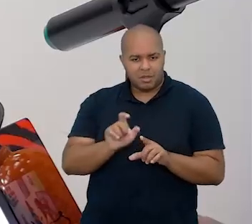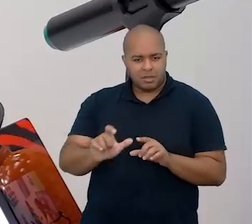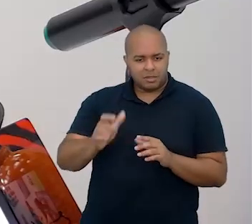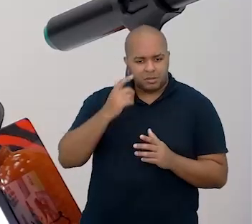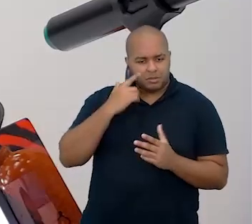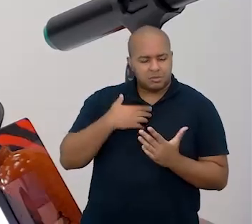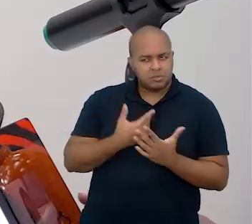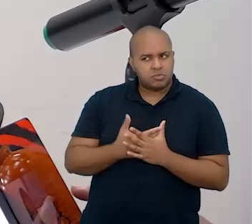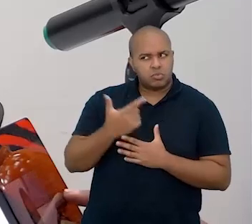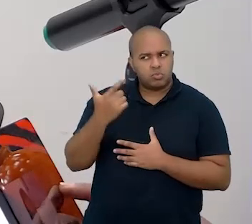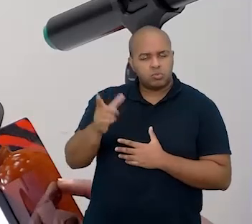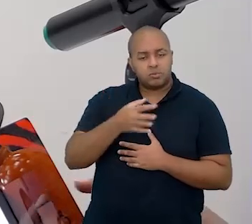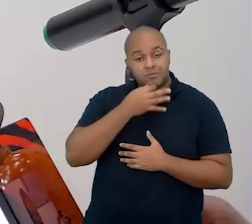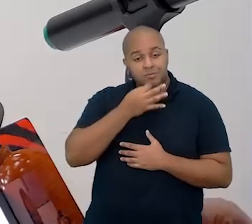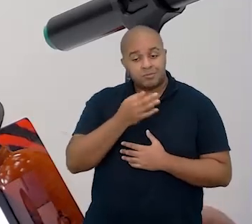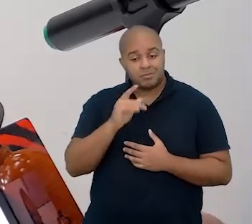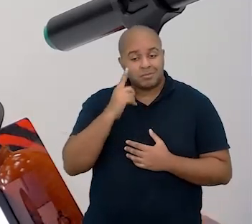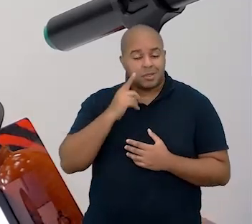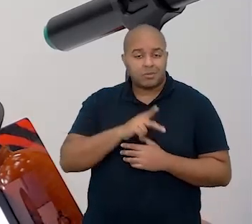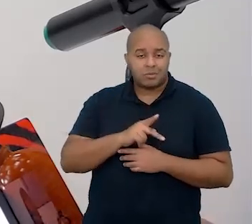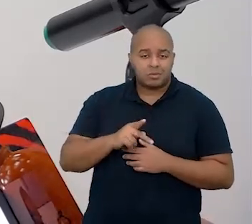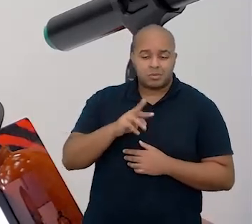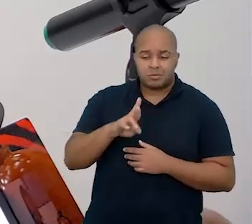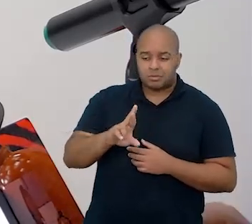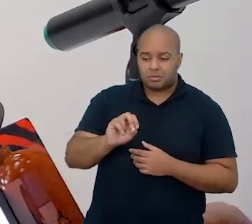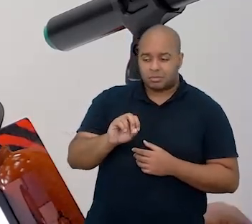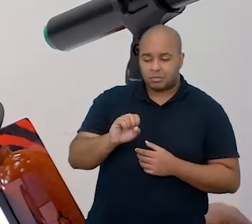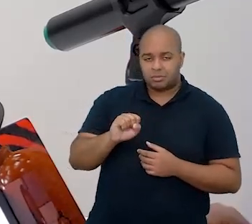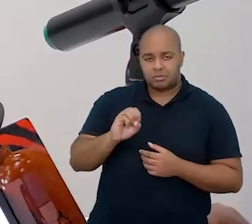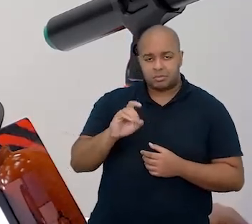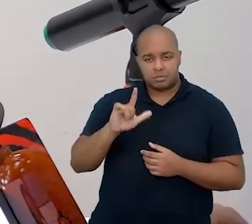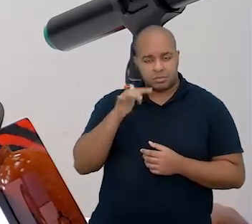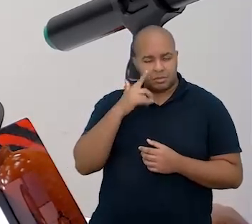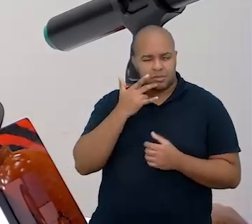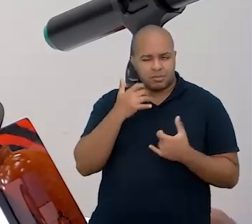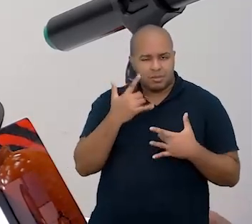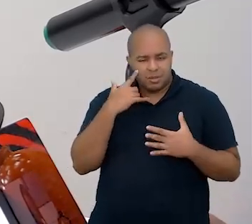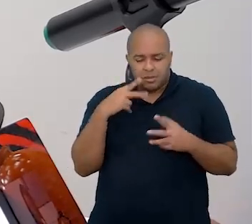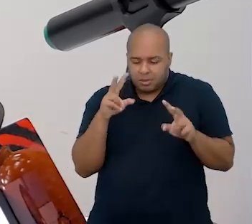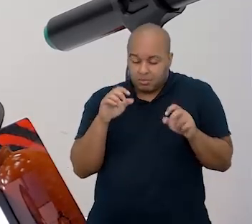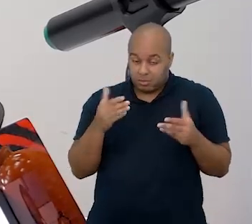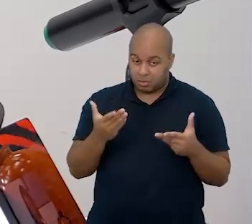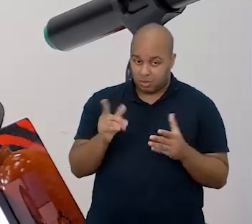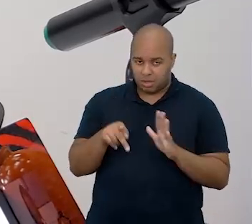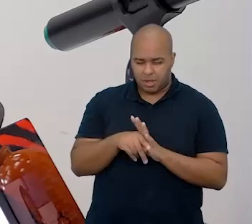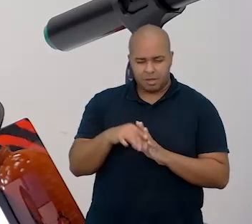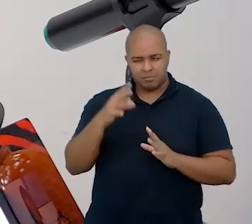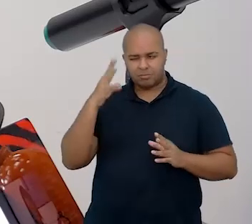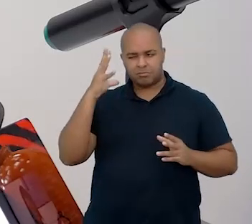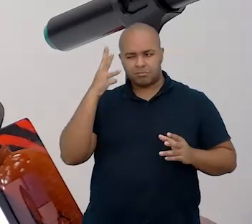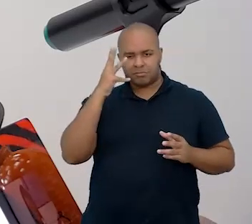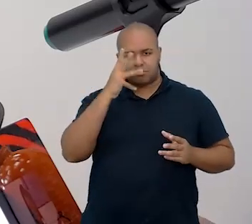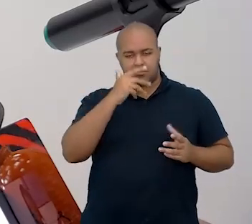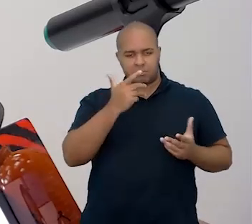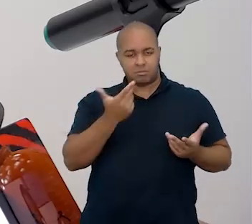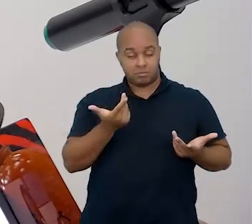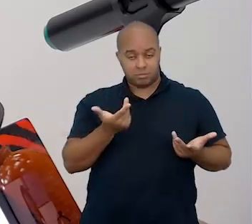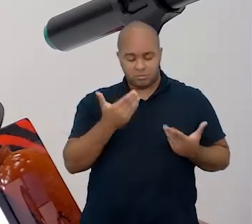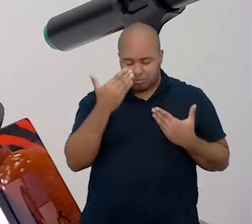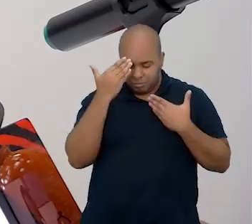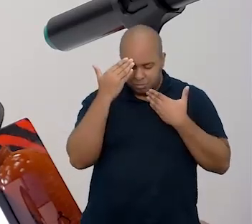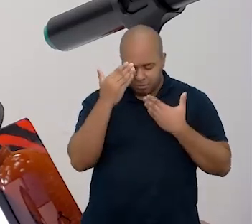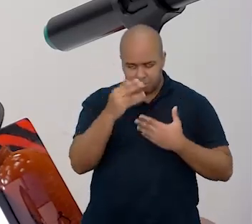um outro comentário, que é da professora Roseli, falando sobre o tema de hoje, que é maravilhoso. Muito